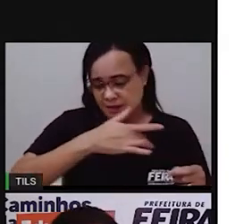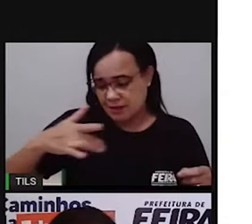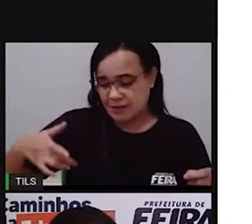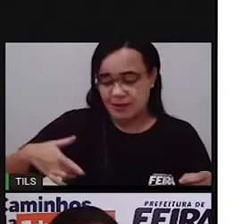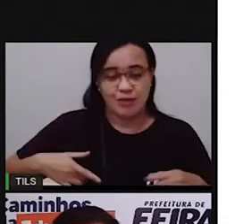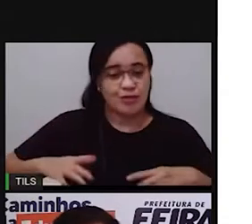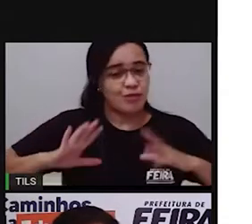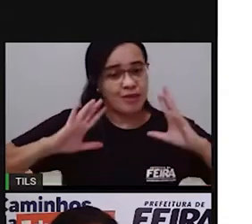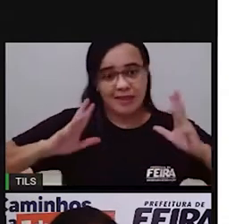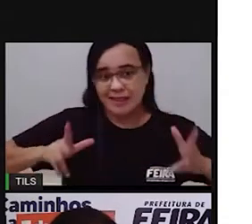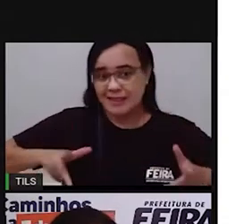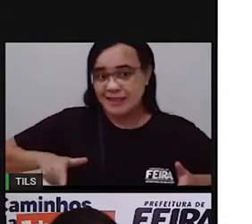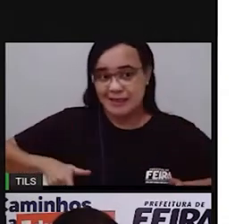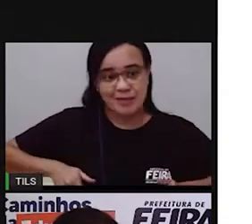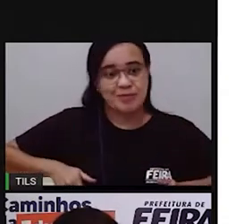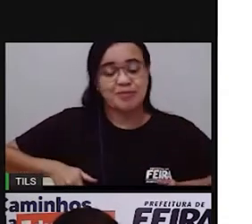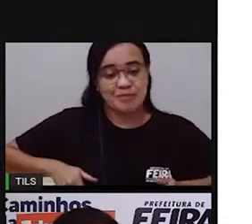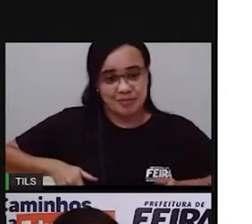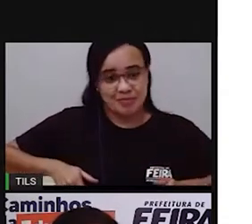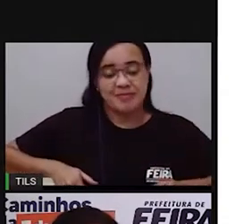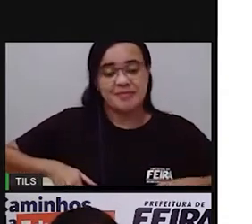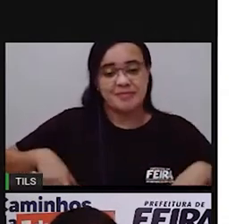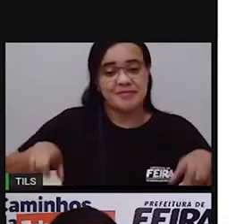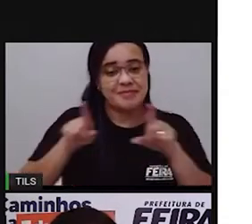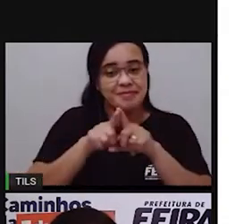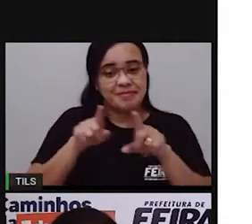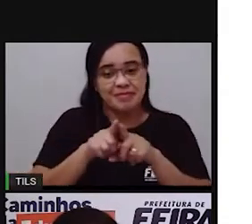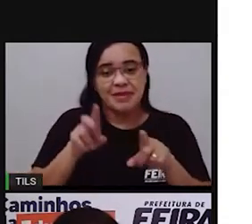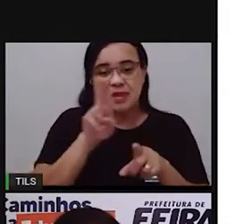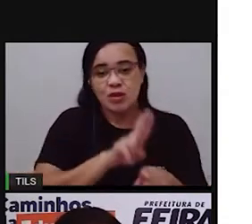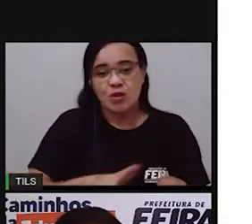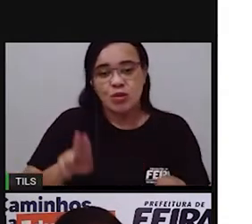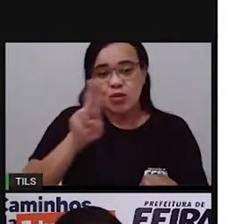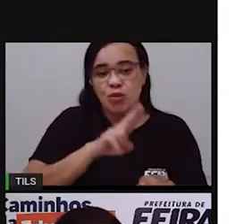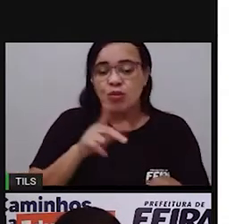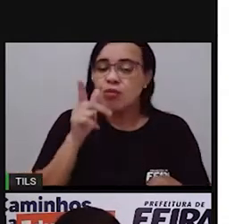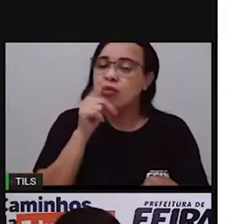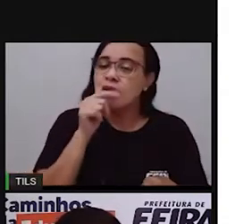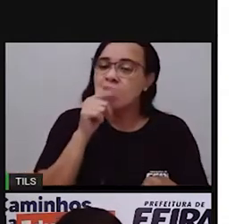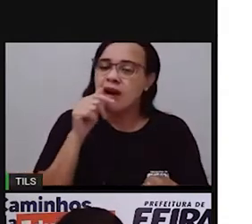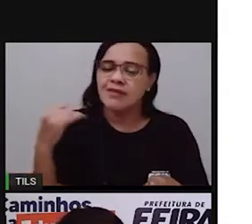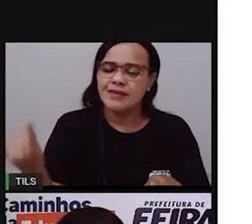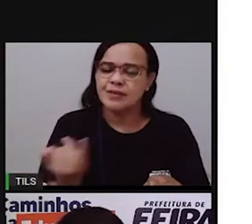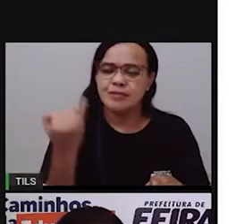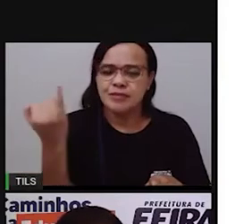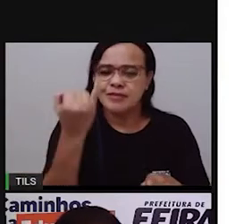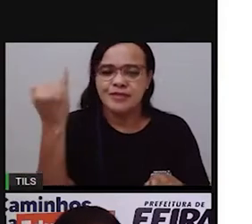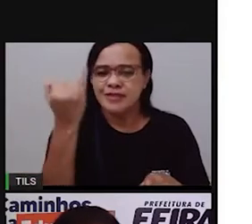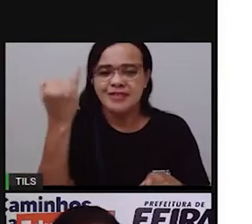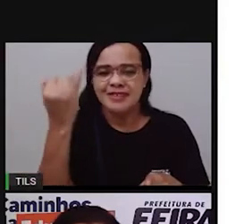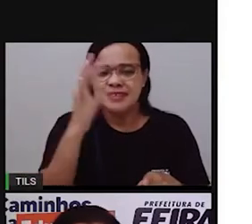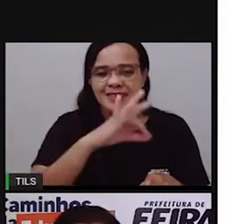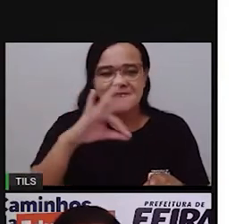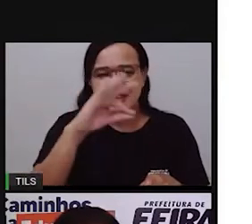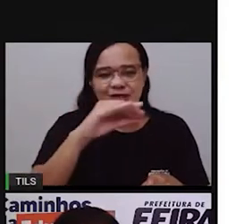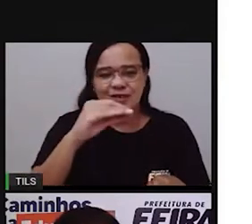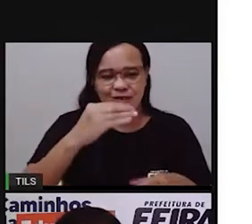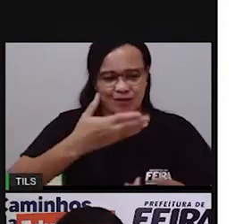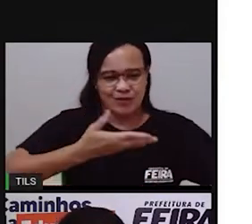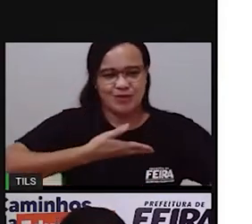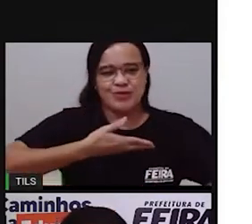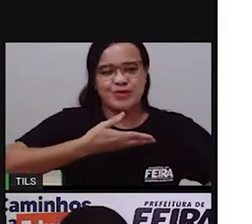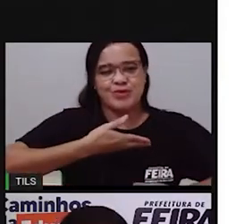fala também do uso da água na nossa saúde e na nossa higiene. Ressaltando os